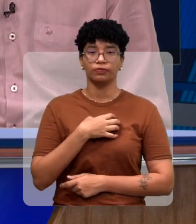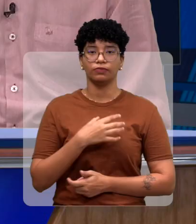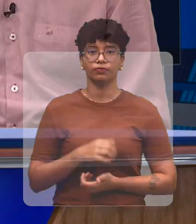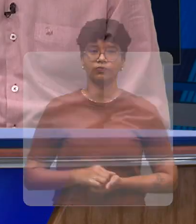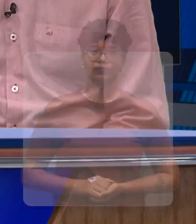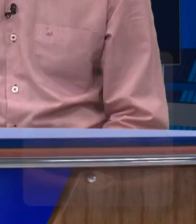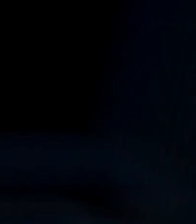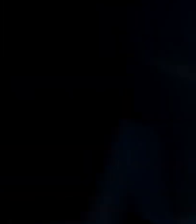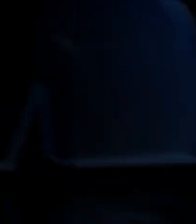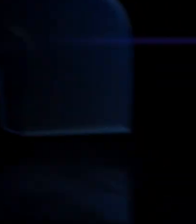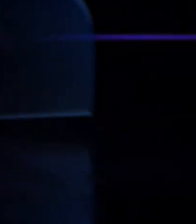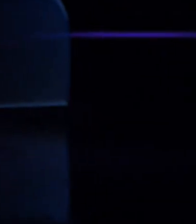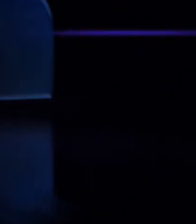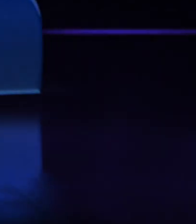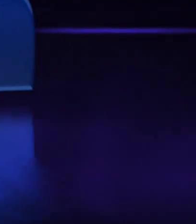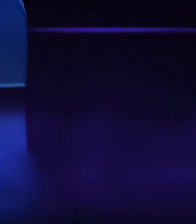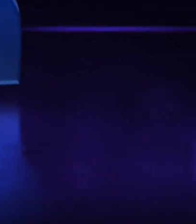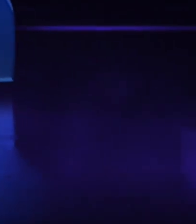Sete